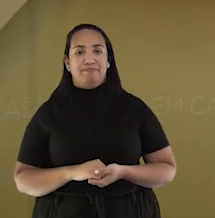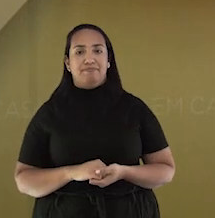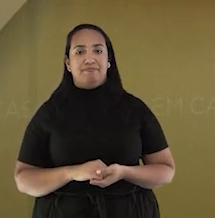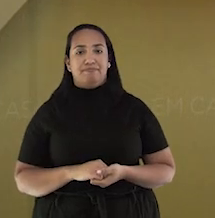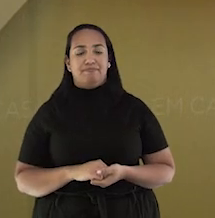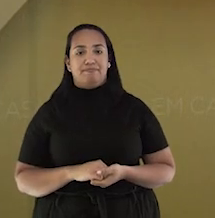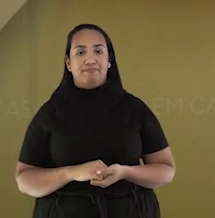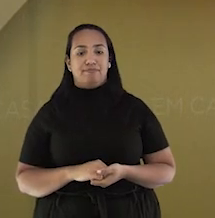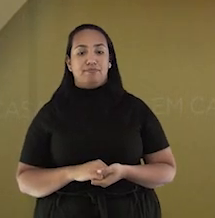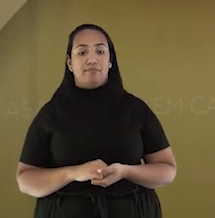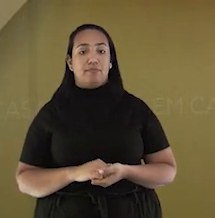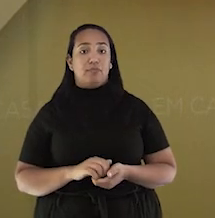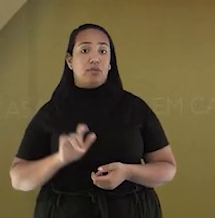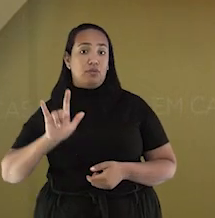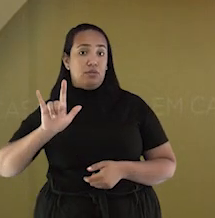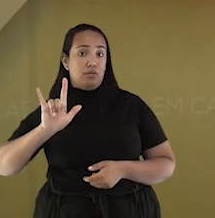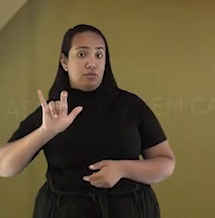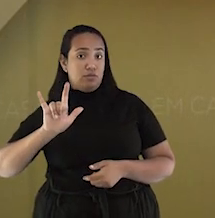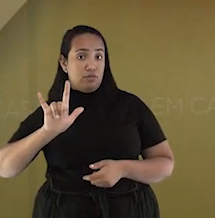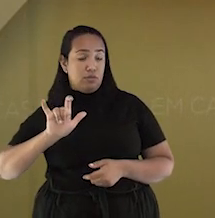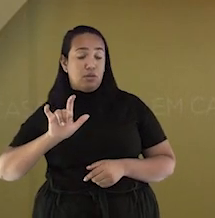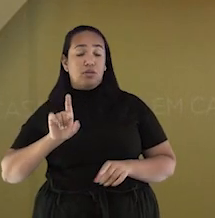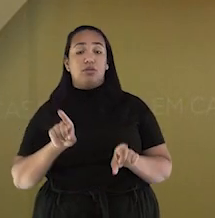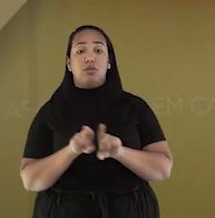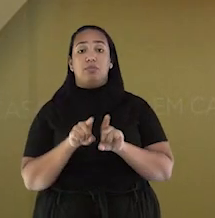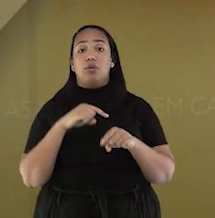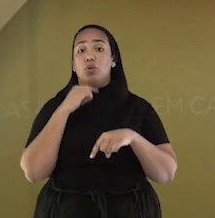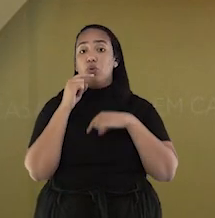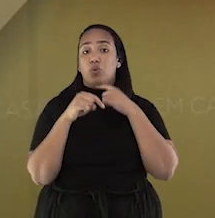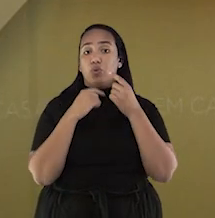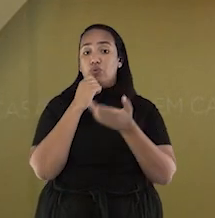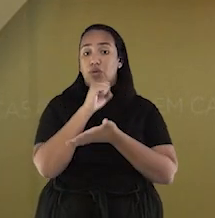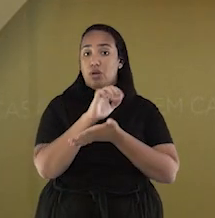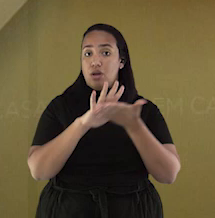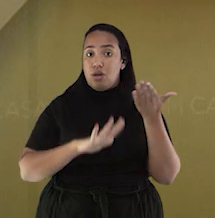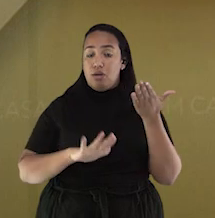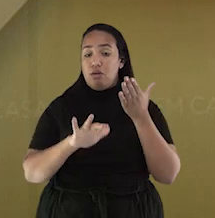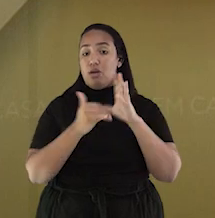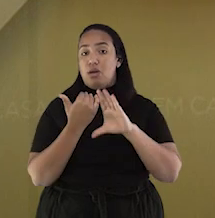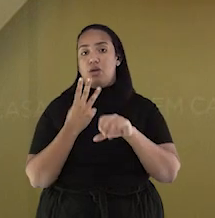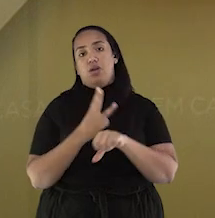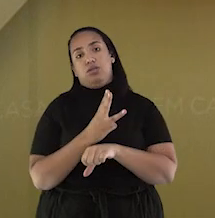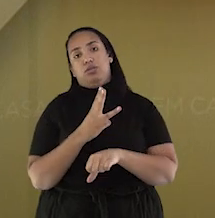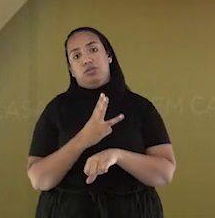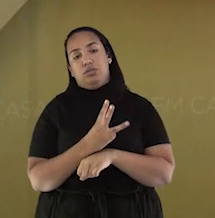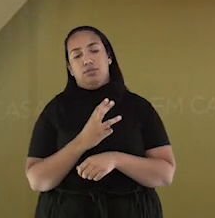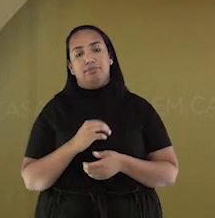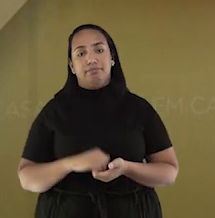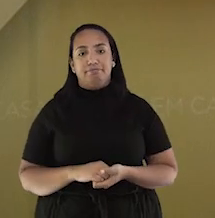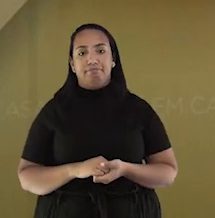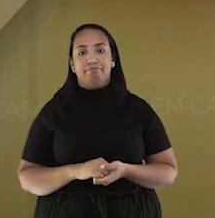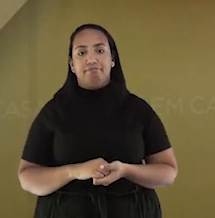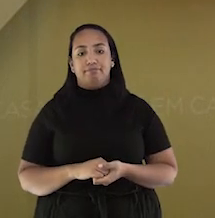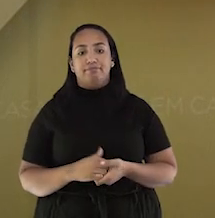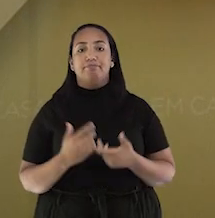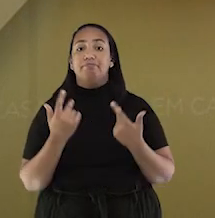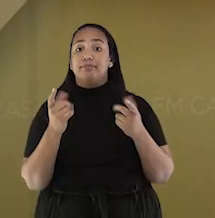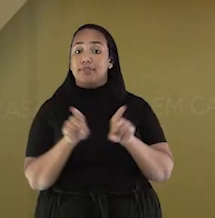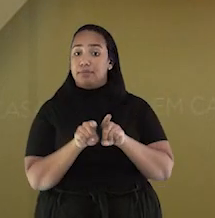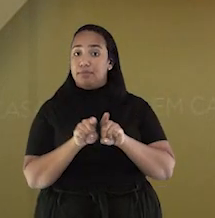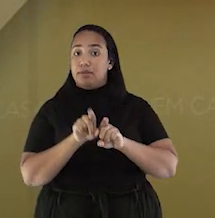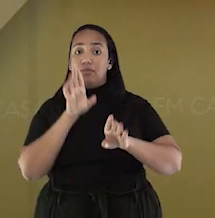Siga o nosso Instagram, envie dúvidas e atividades para o WhatsApp, acompanhe o nosso Facebook